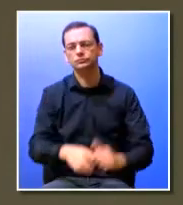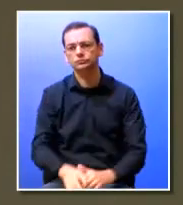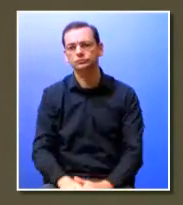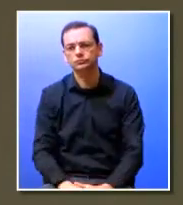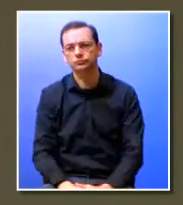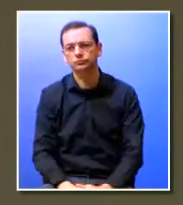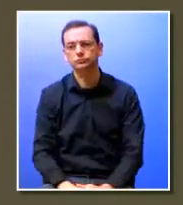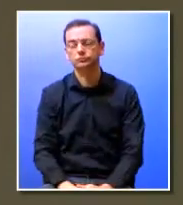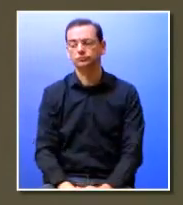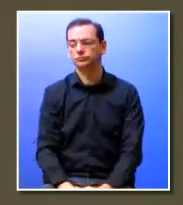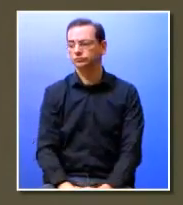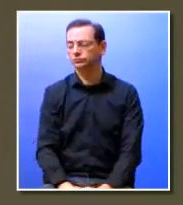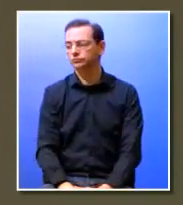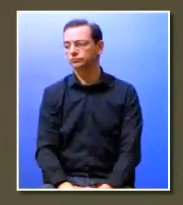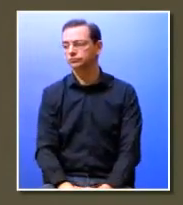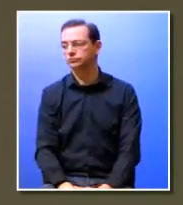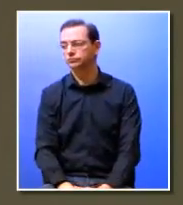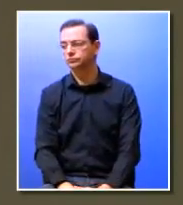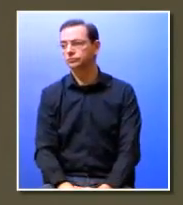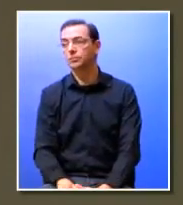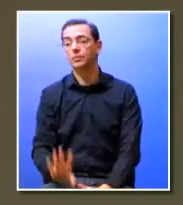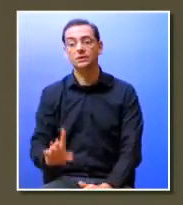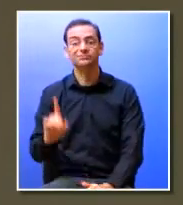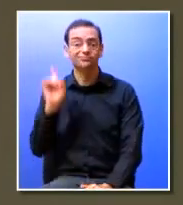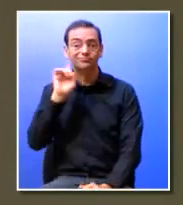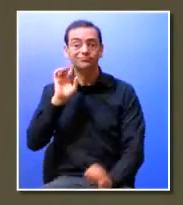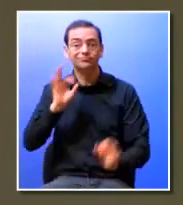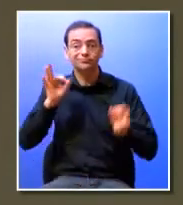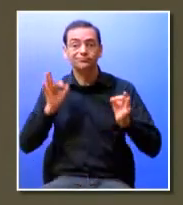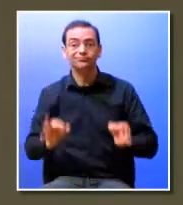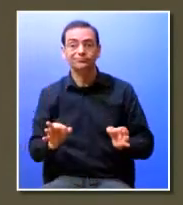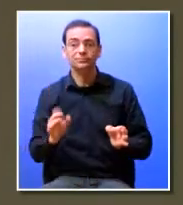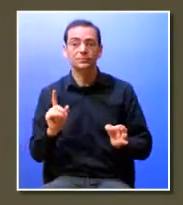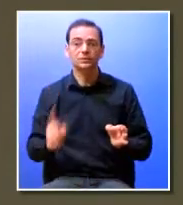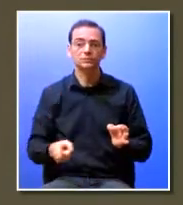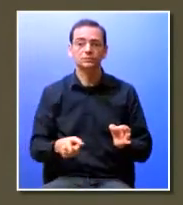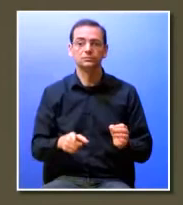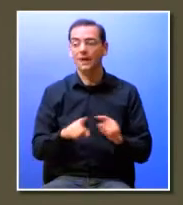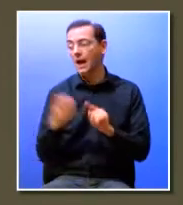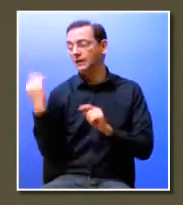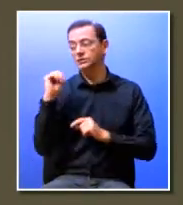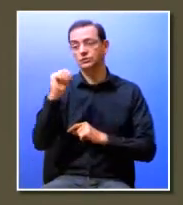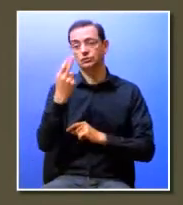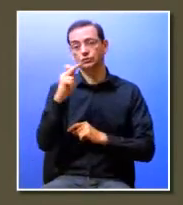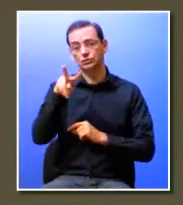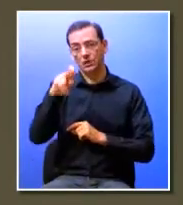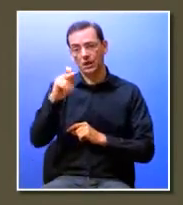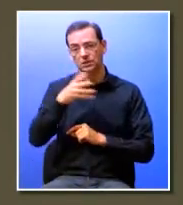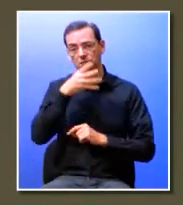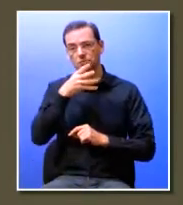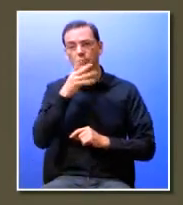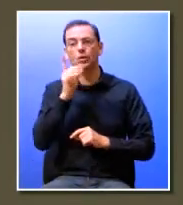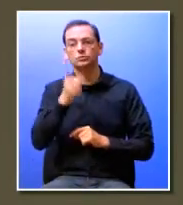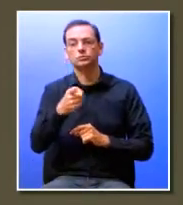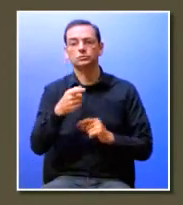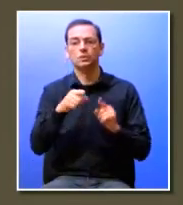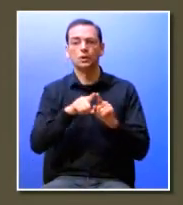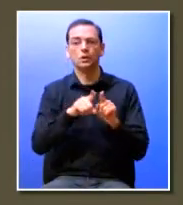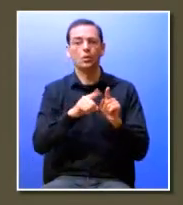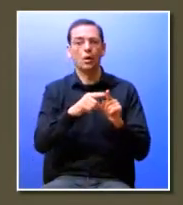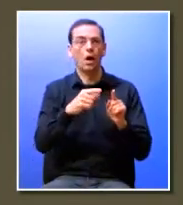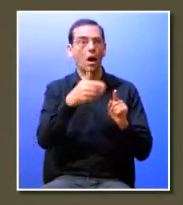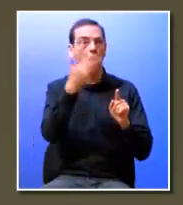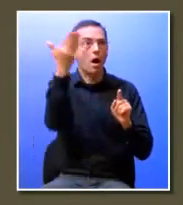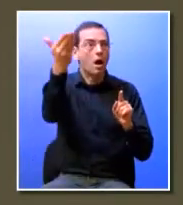mas o que de facto vai ser fundamental é uma capacidade e como a Suzana referiu muito bem de saber lidar com coisas que nós ainda sabemos que